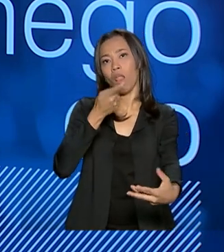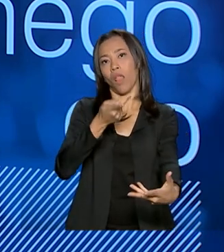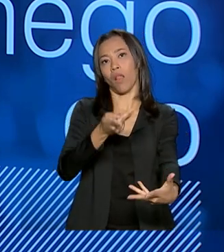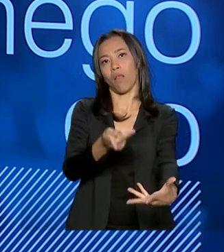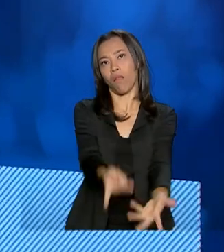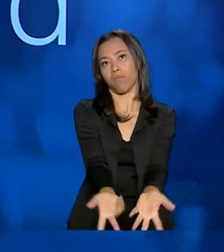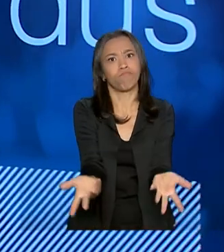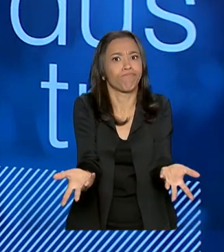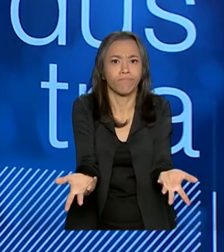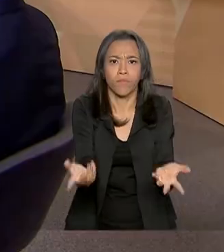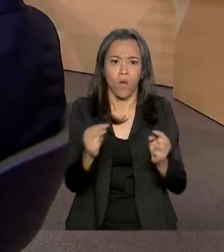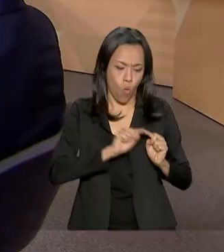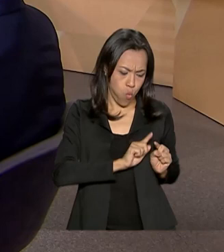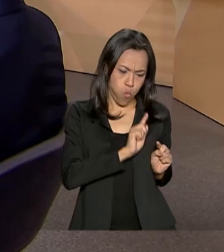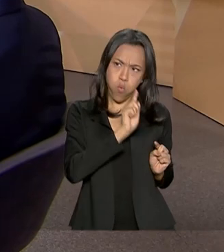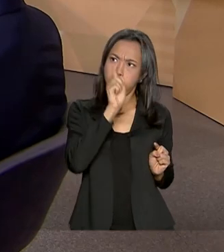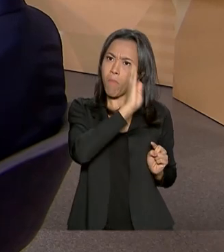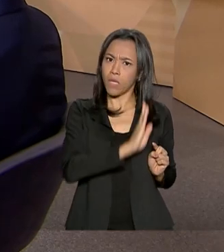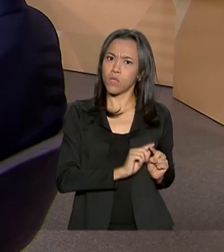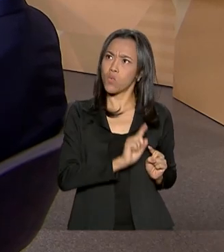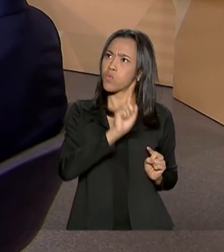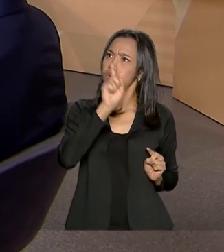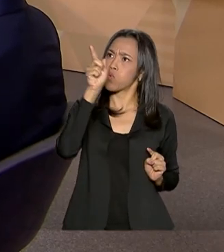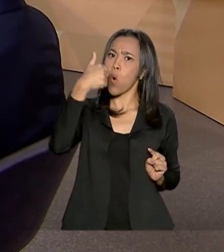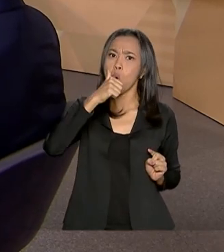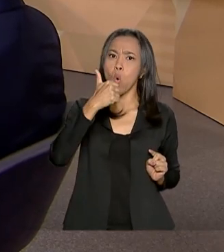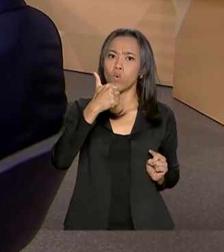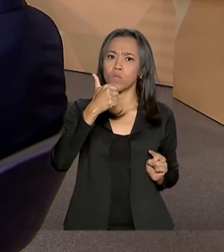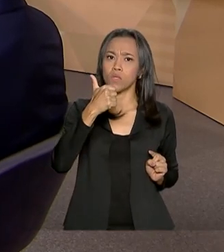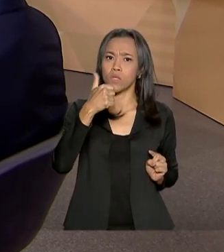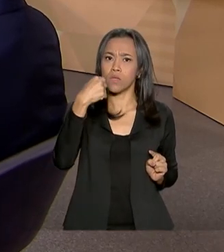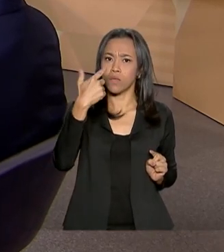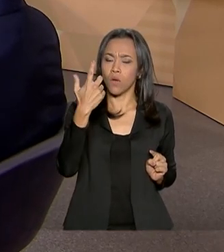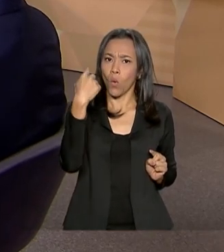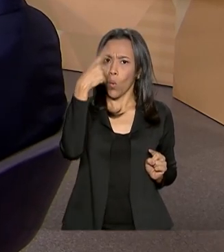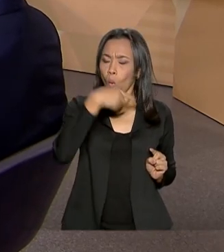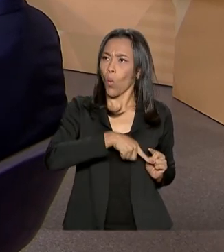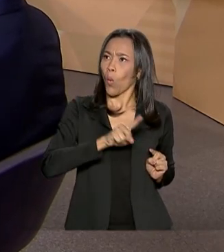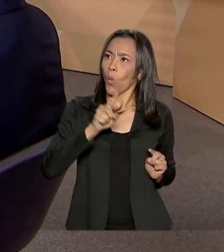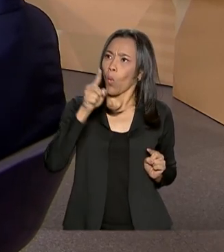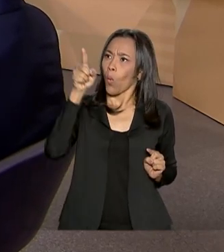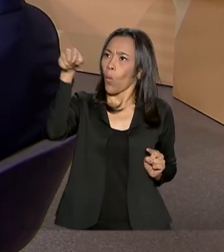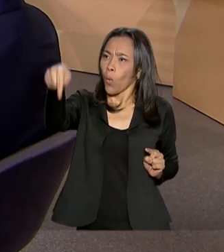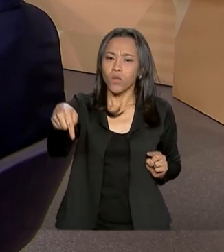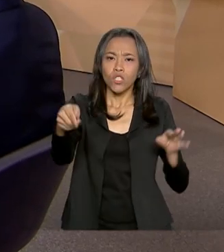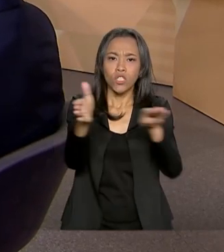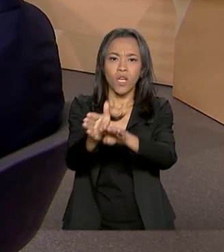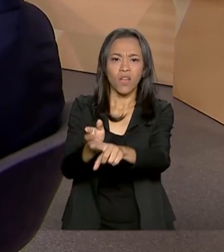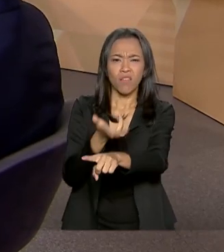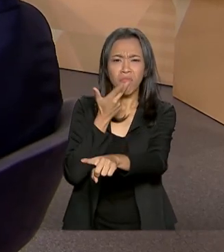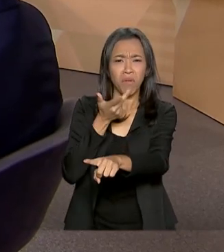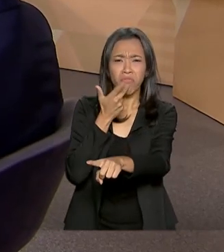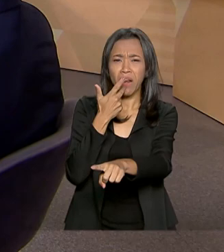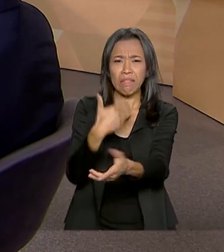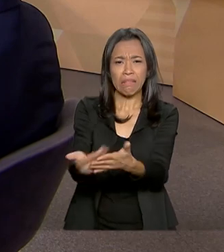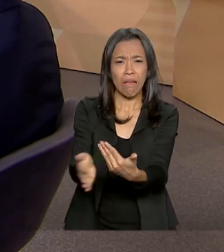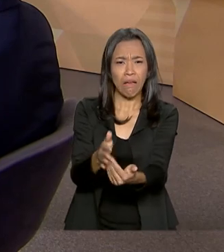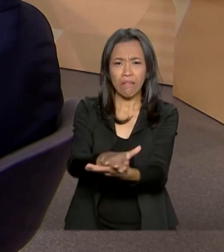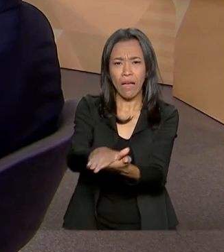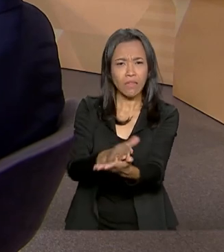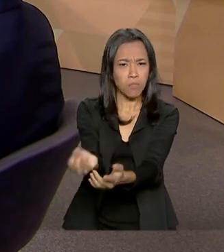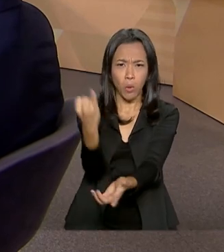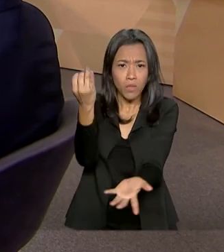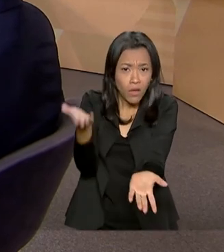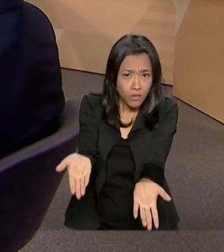diferença de fuso horário, para ir lá ficar conversando sobre coisas que não são relevantes. Então, nós temos que levar lá uma